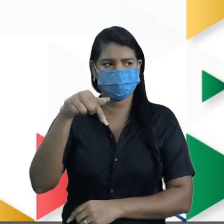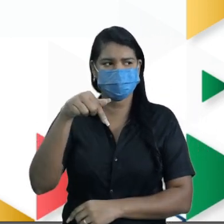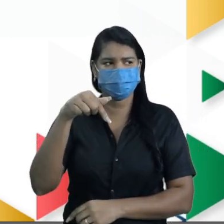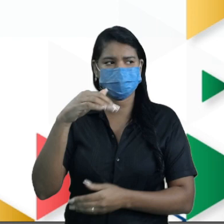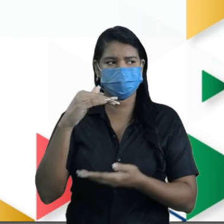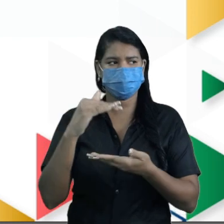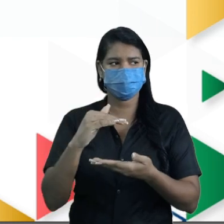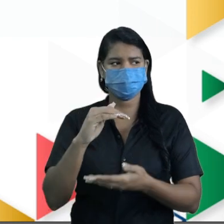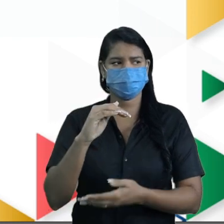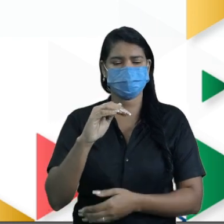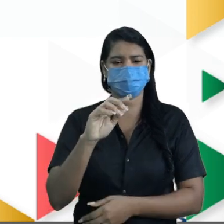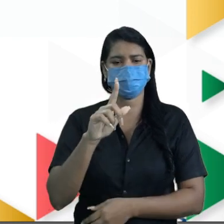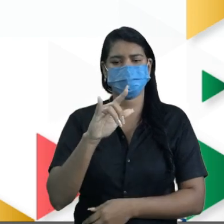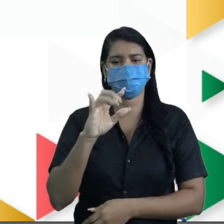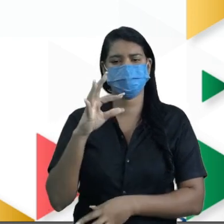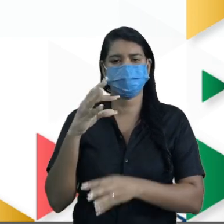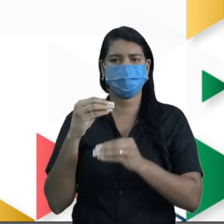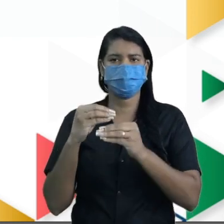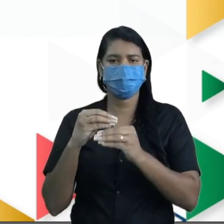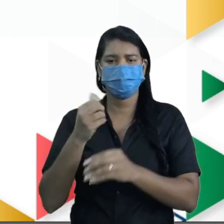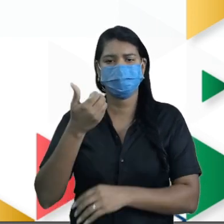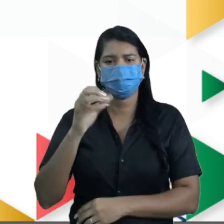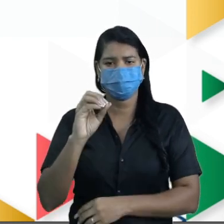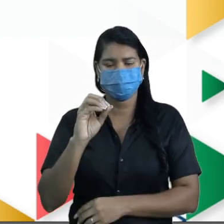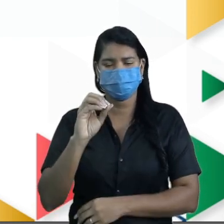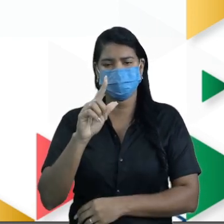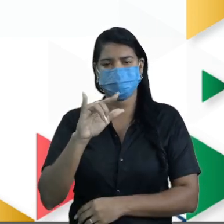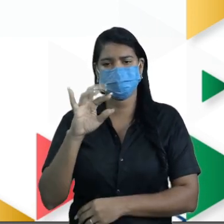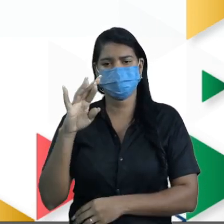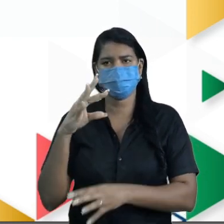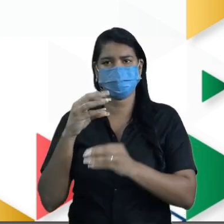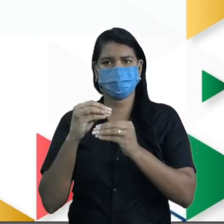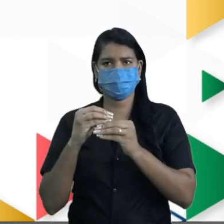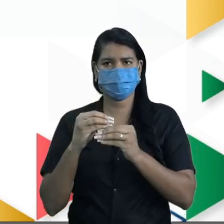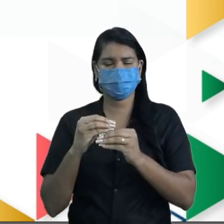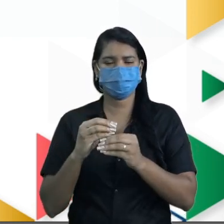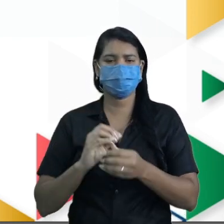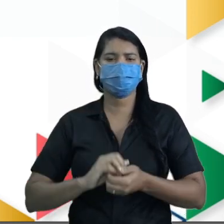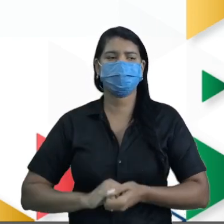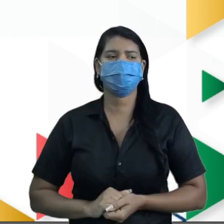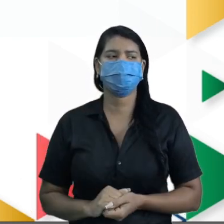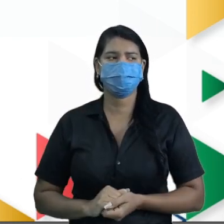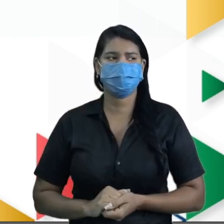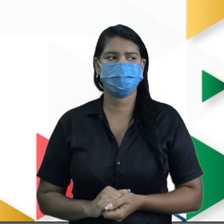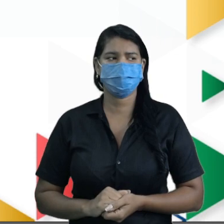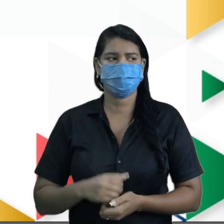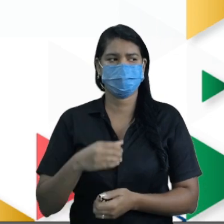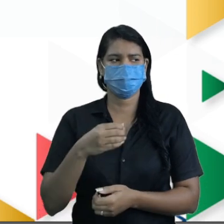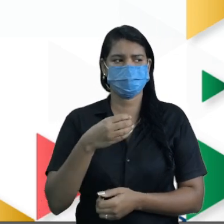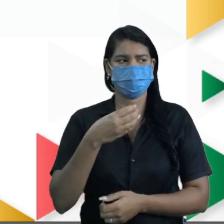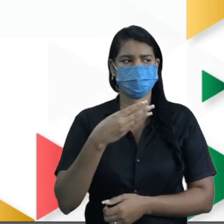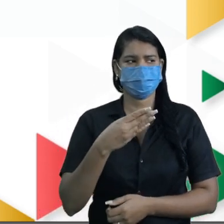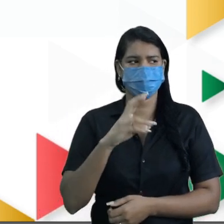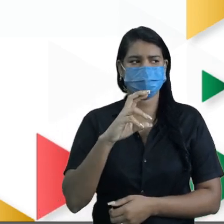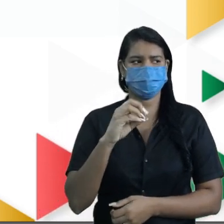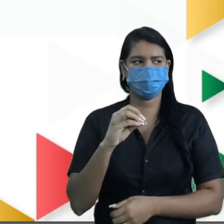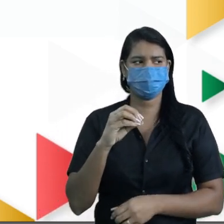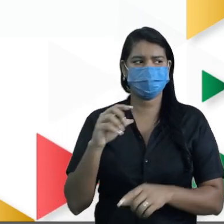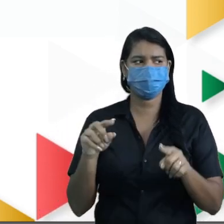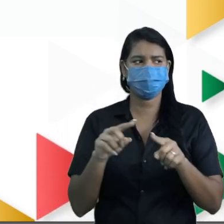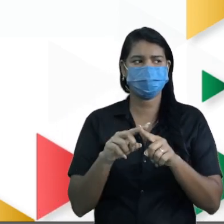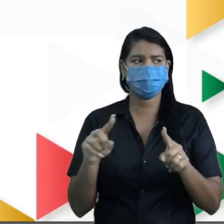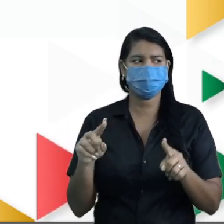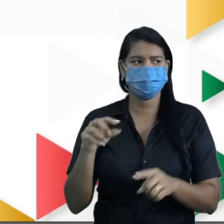balde que gastava 100 litros vai ser 10 litros apenas. Vamos fazer esse produto? 450 mais